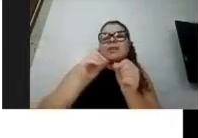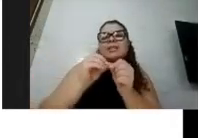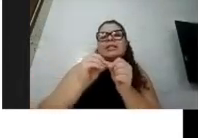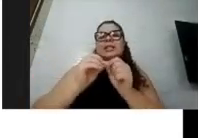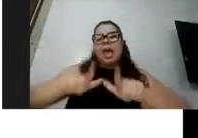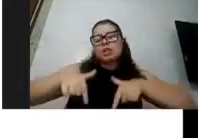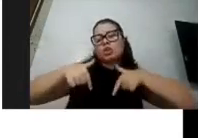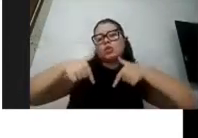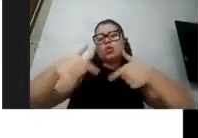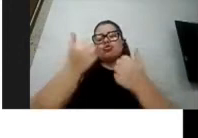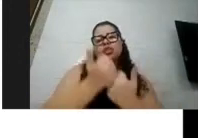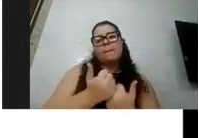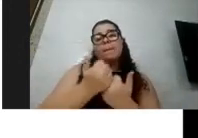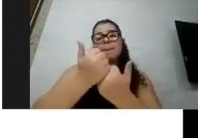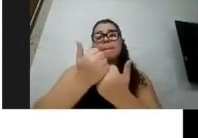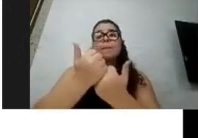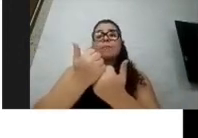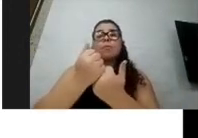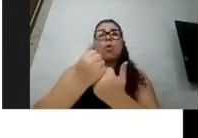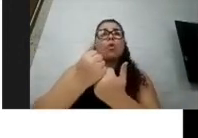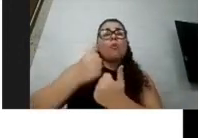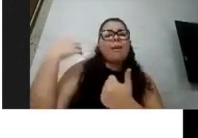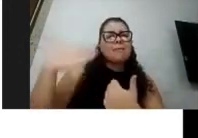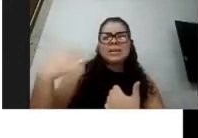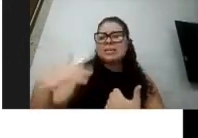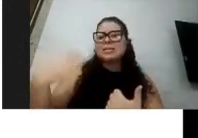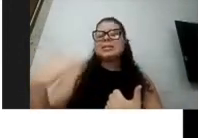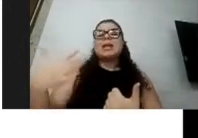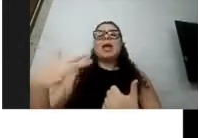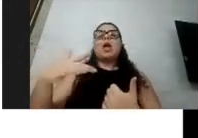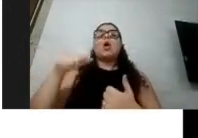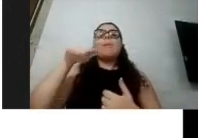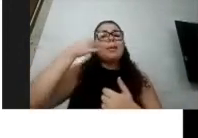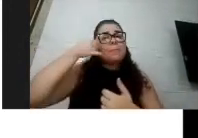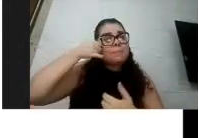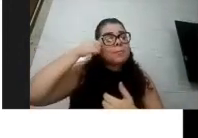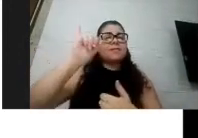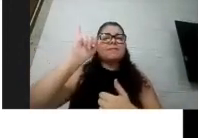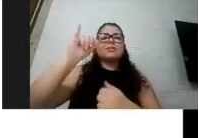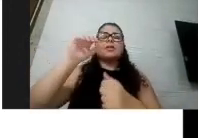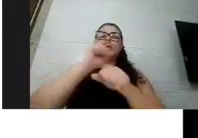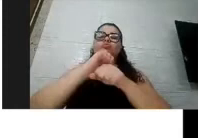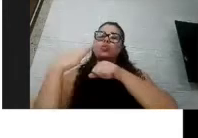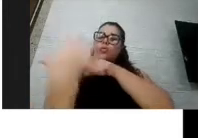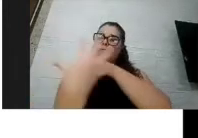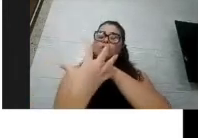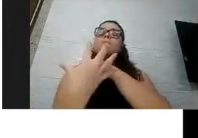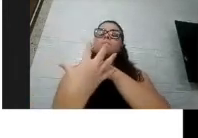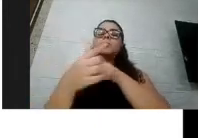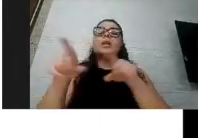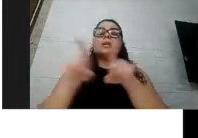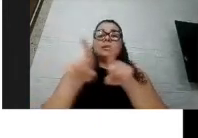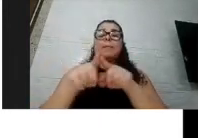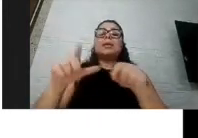prevenção do Covid, né? E ele conta também com o apoio da Fundação Ford a